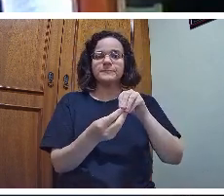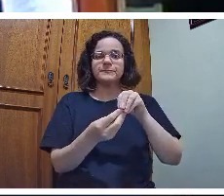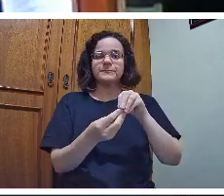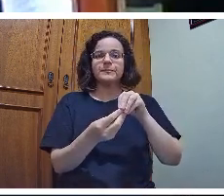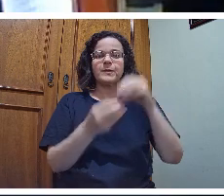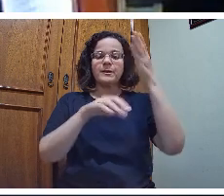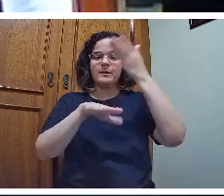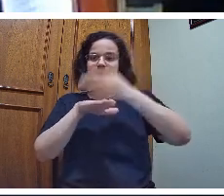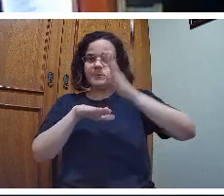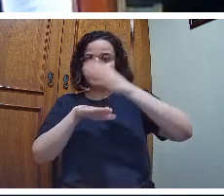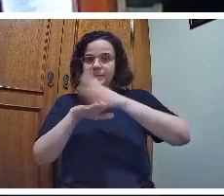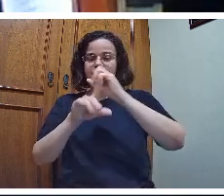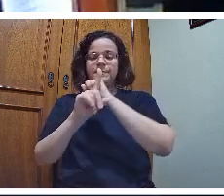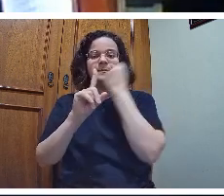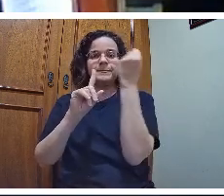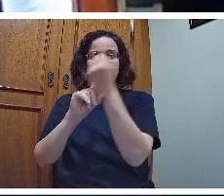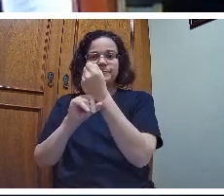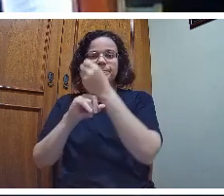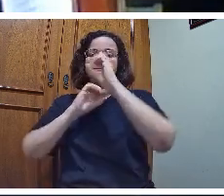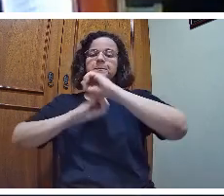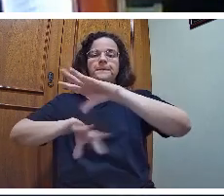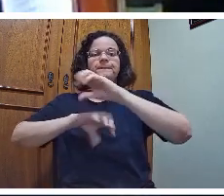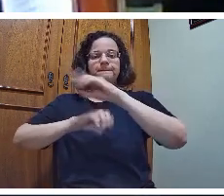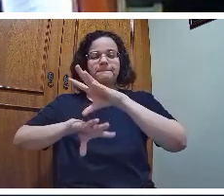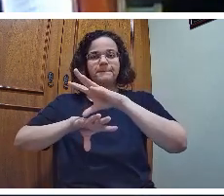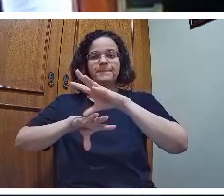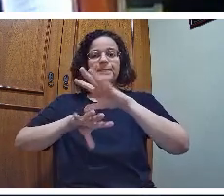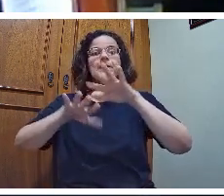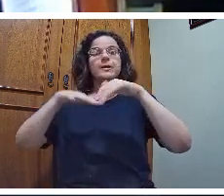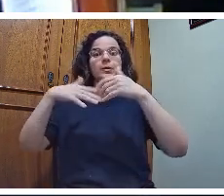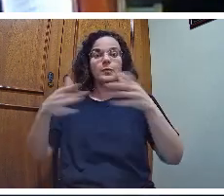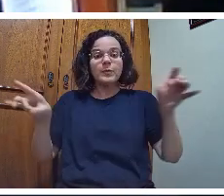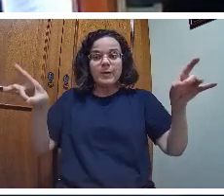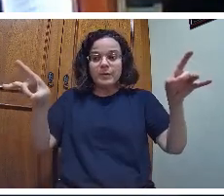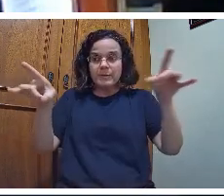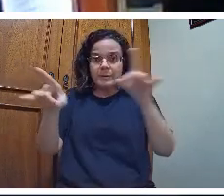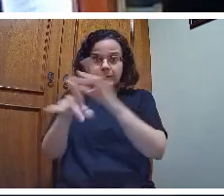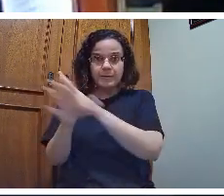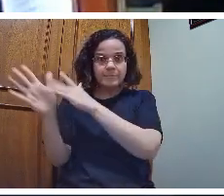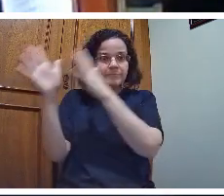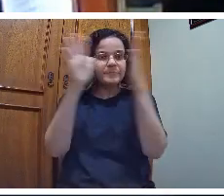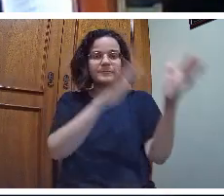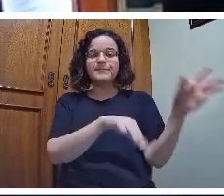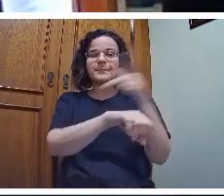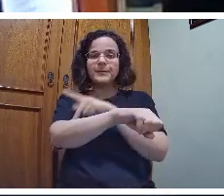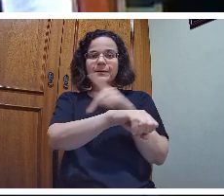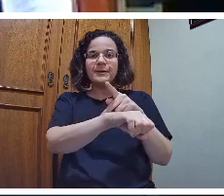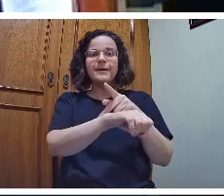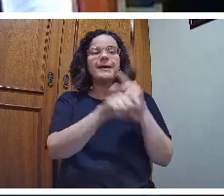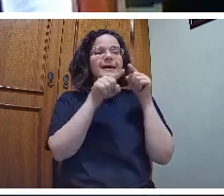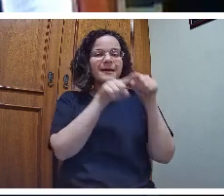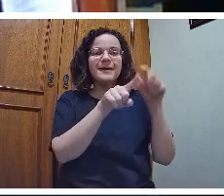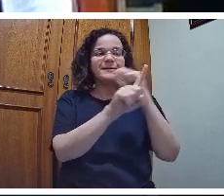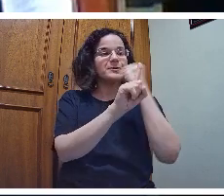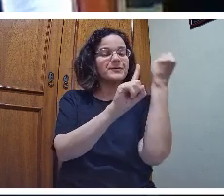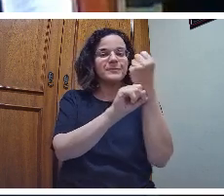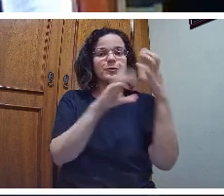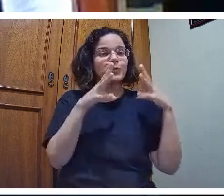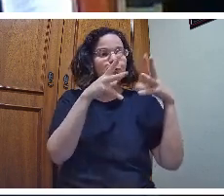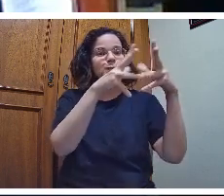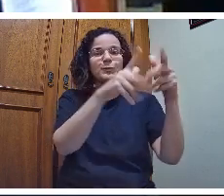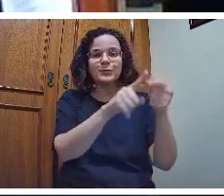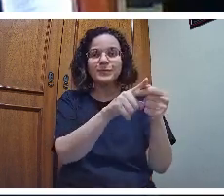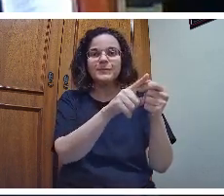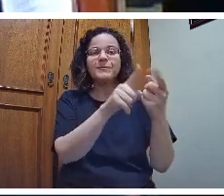a prática social da educação. E, ao término do processo pedagógico, a mesma prática social global